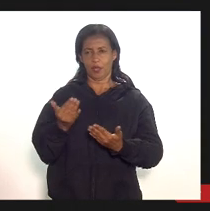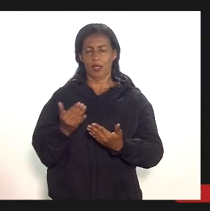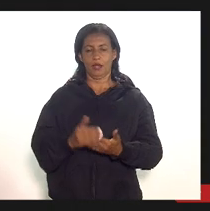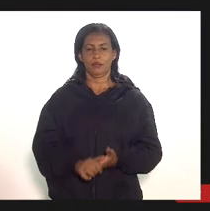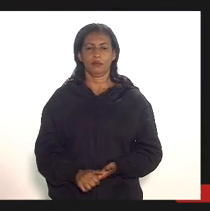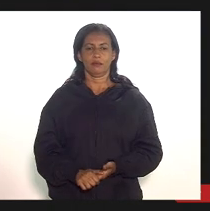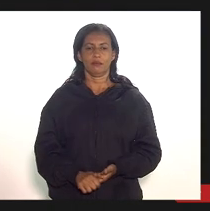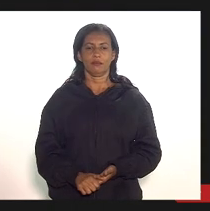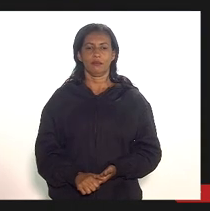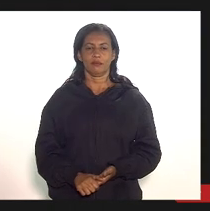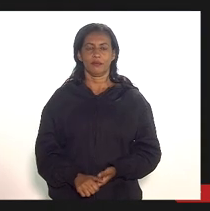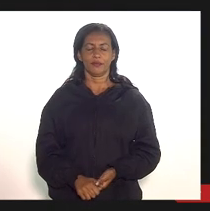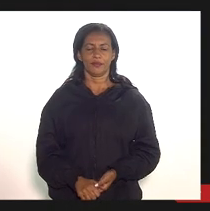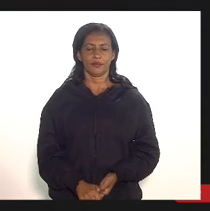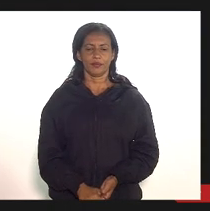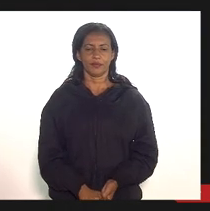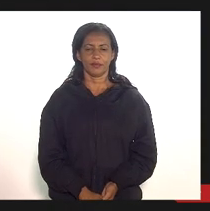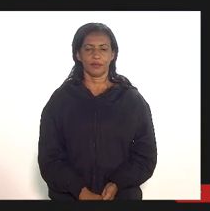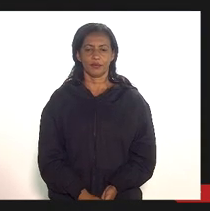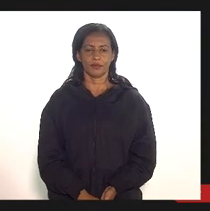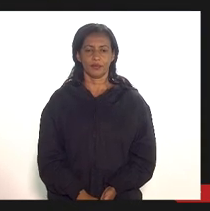deputado boa tarde presidente